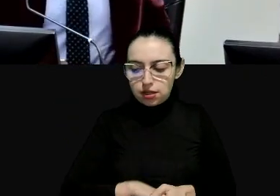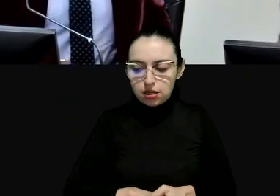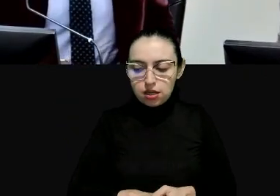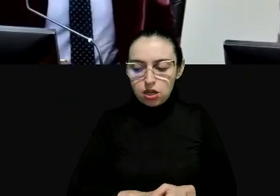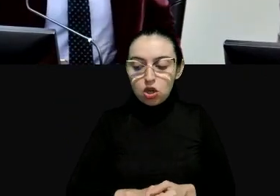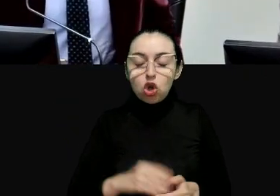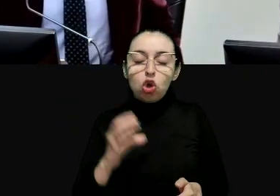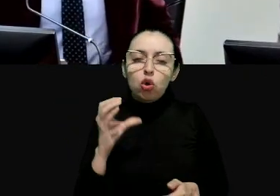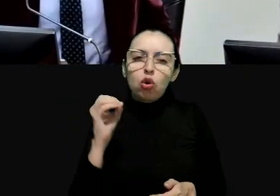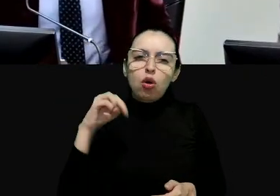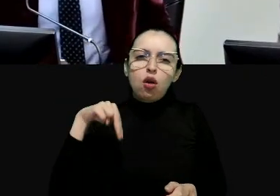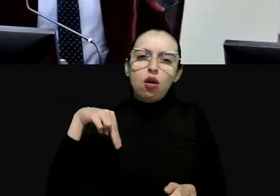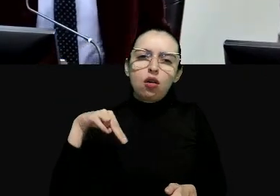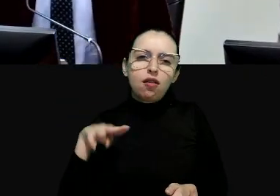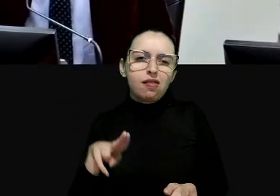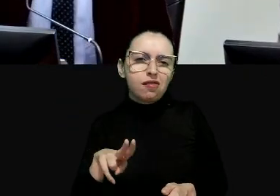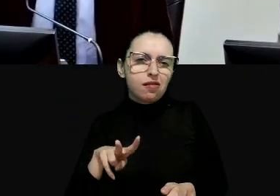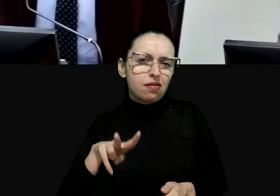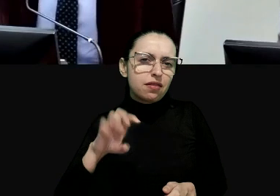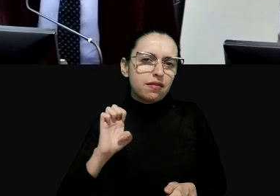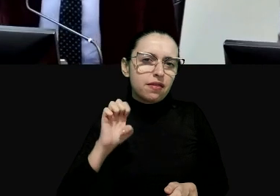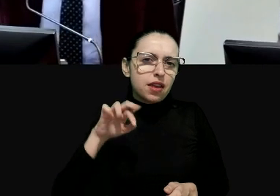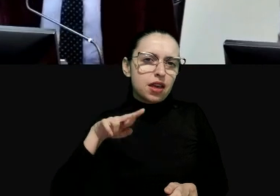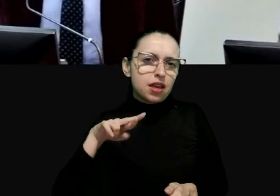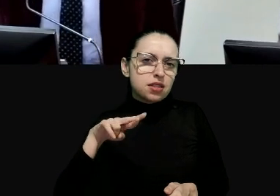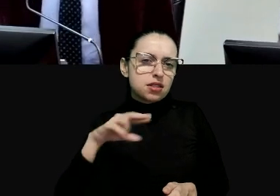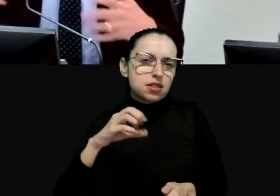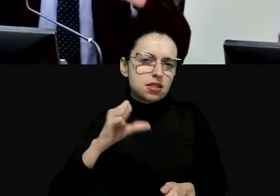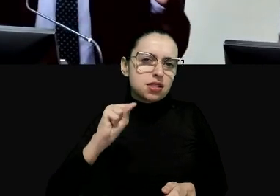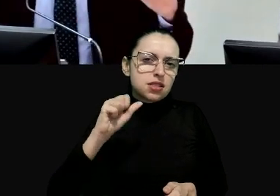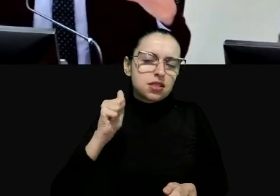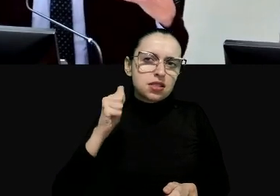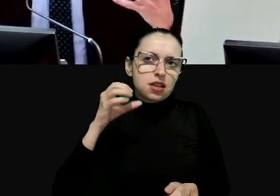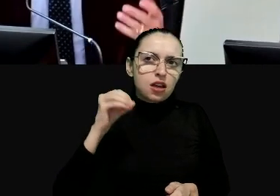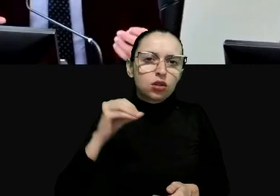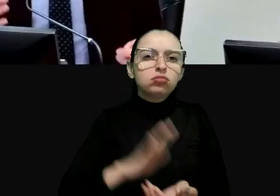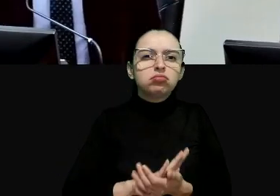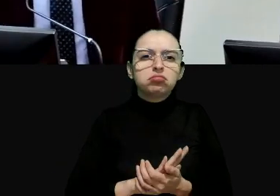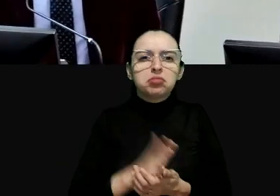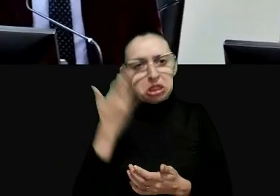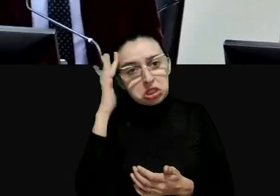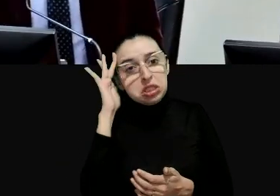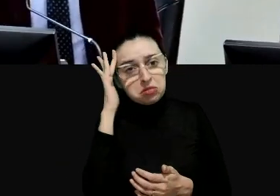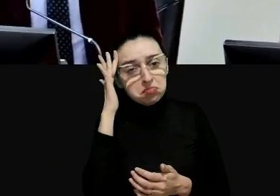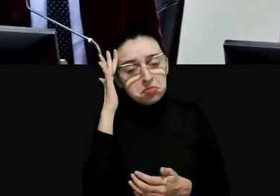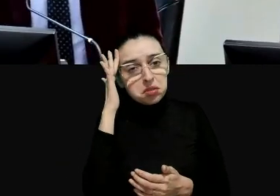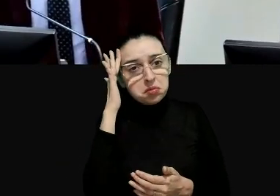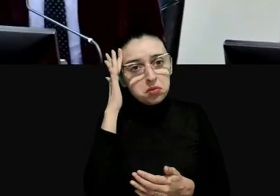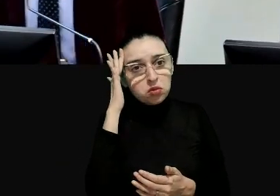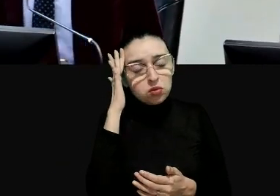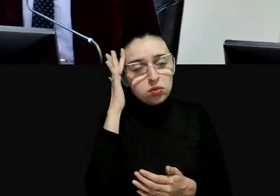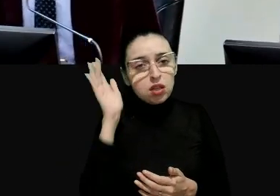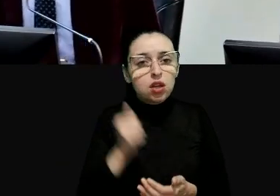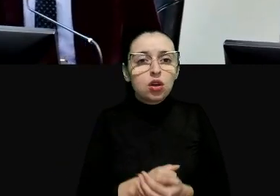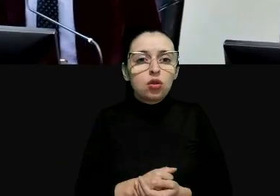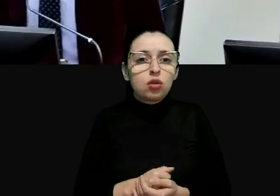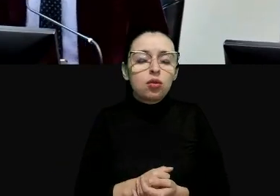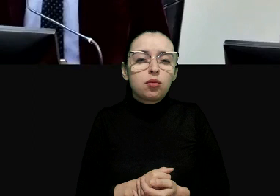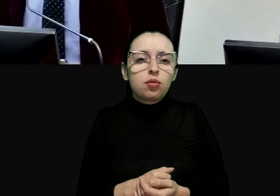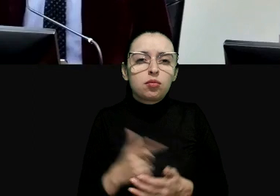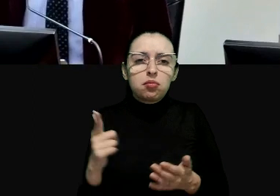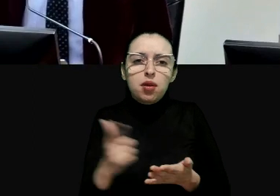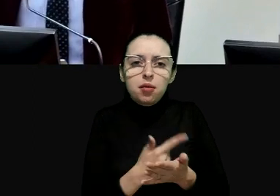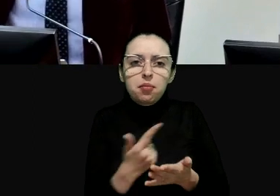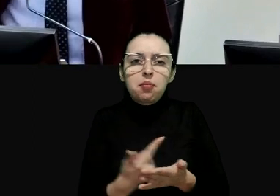convenção americana de direitos humanos é 69 e todos sabemos que esta convenção americana sobre todo houve o papel